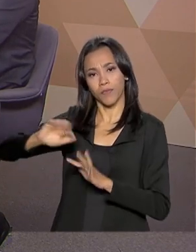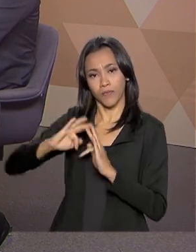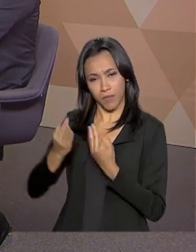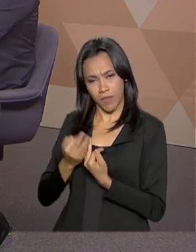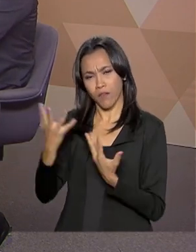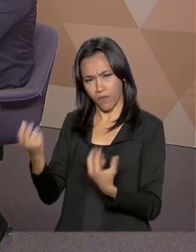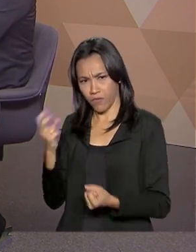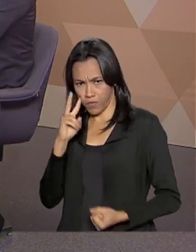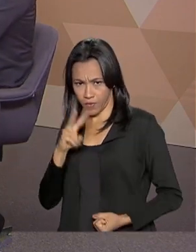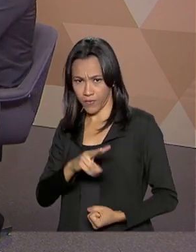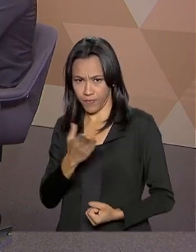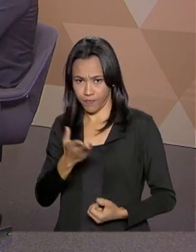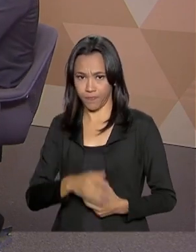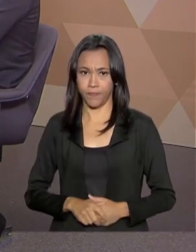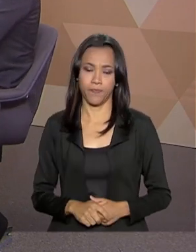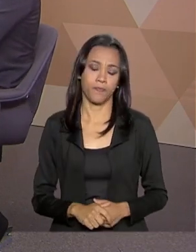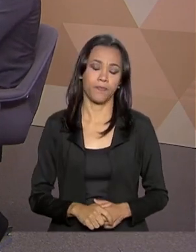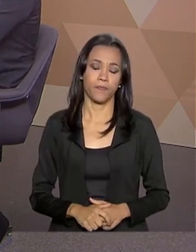acompanhar aqui na nossa tela.